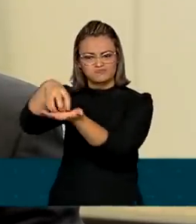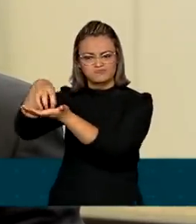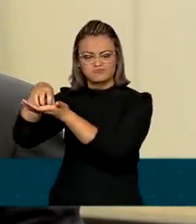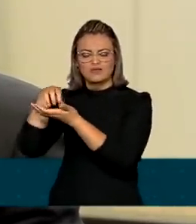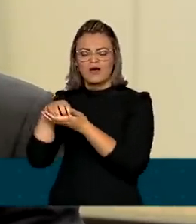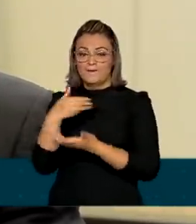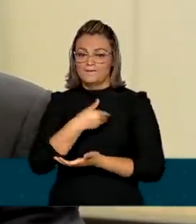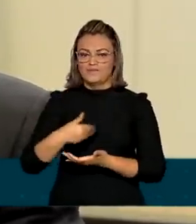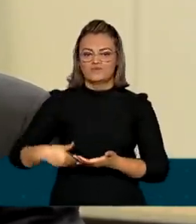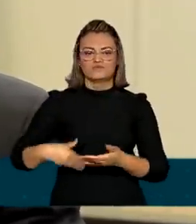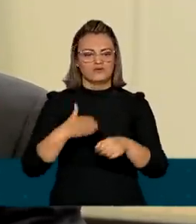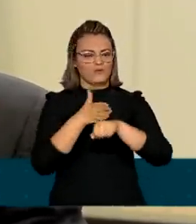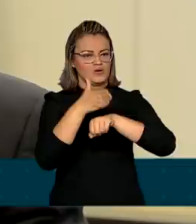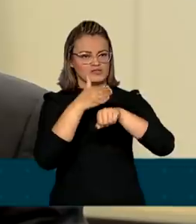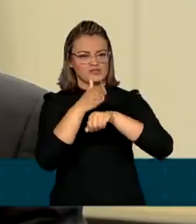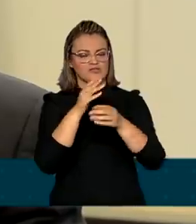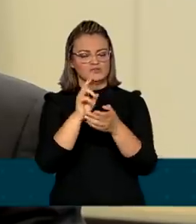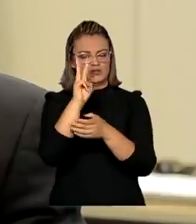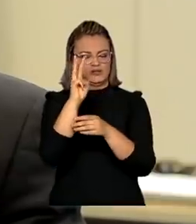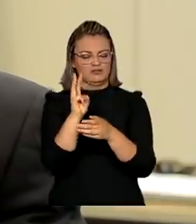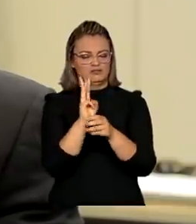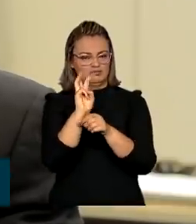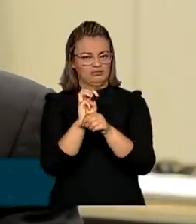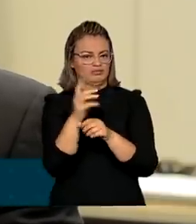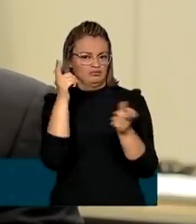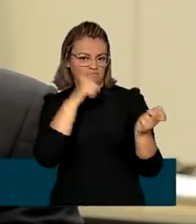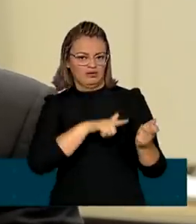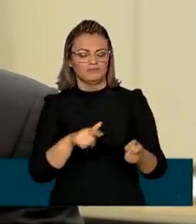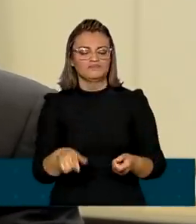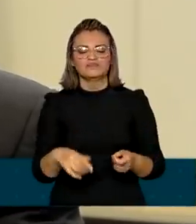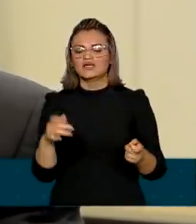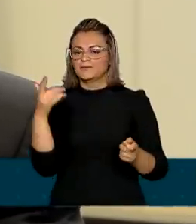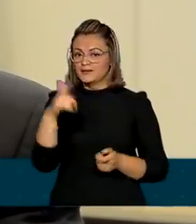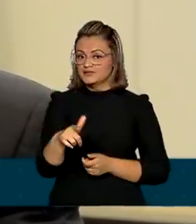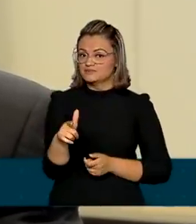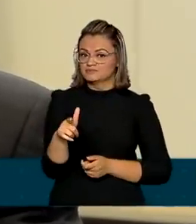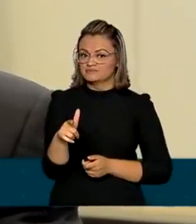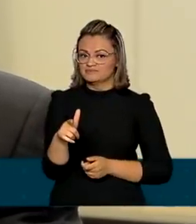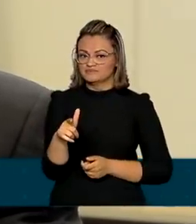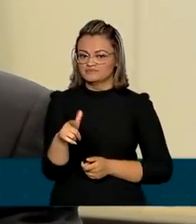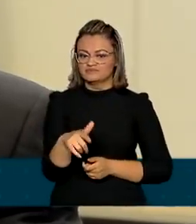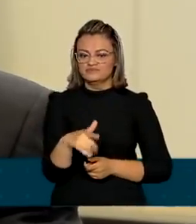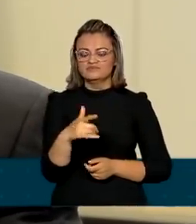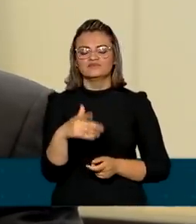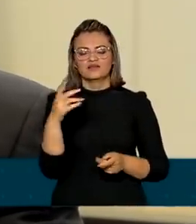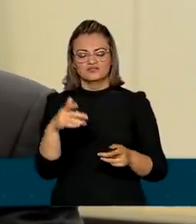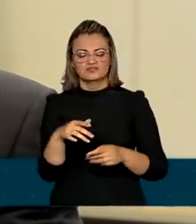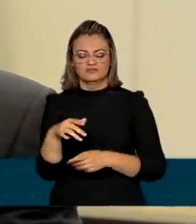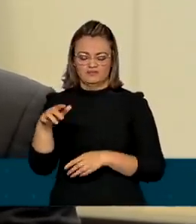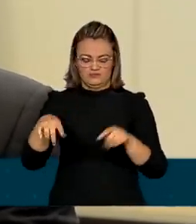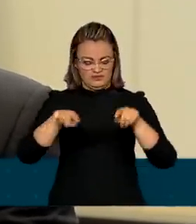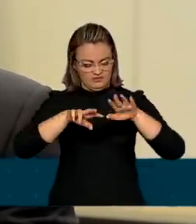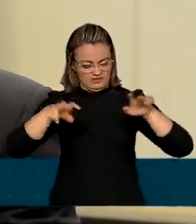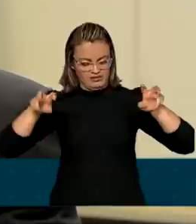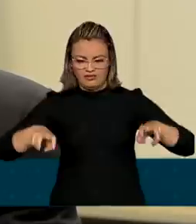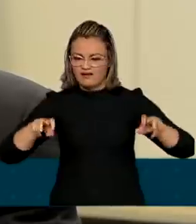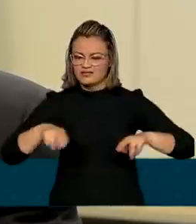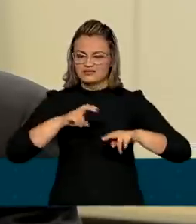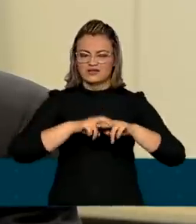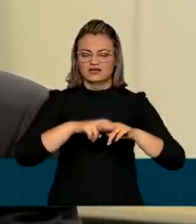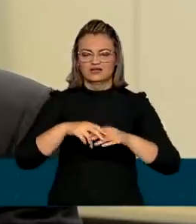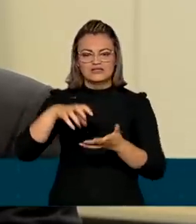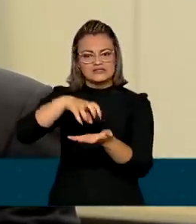públicos à internet em vários locais, nós temos colocado em praças, em centros